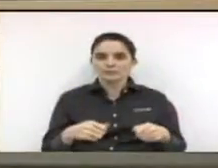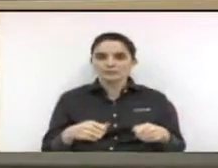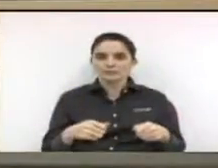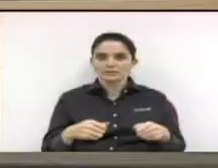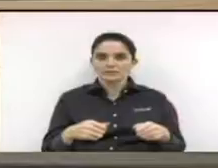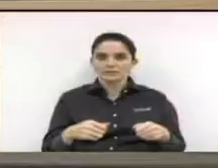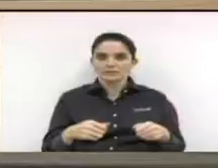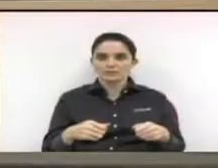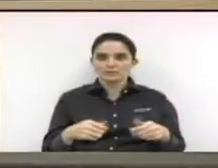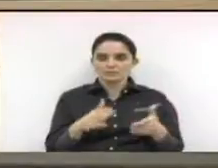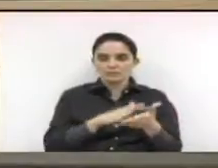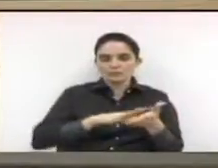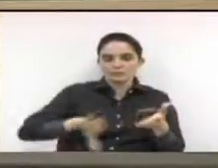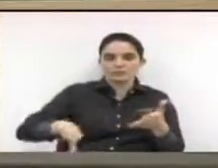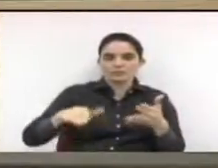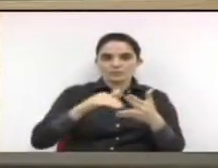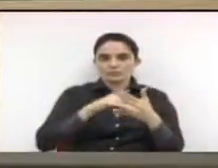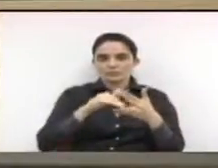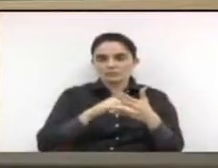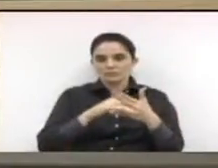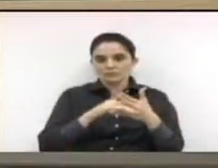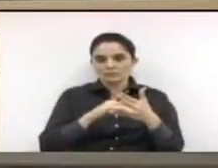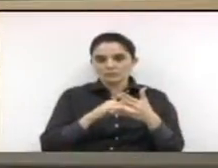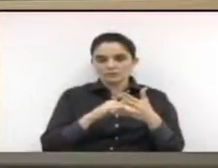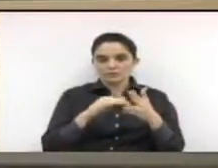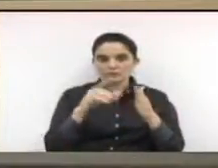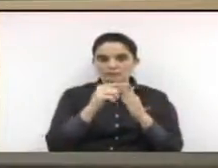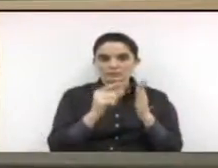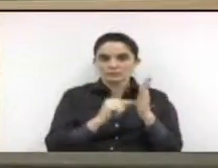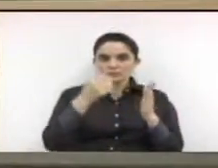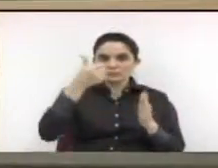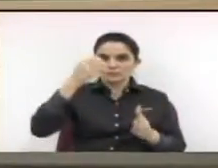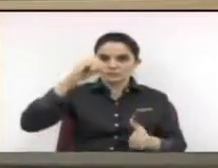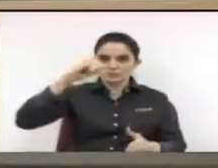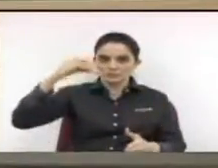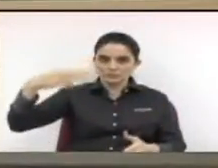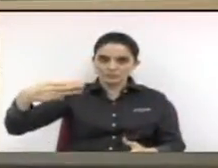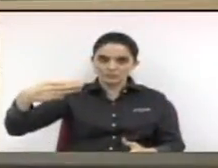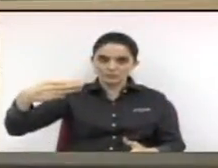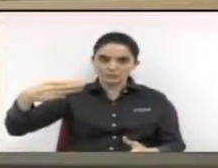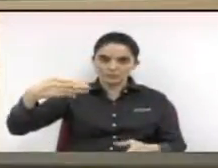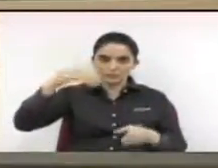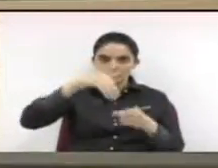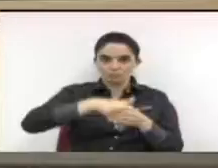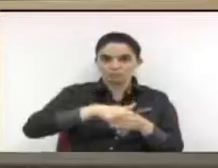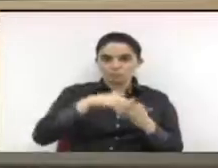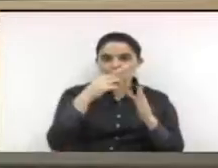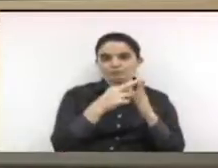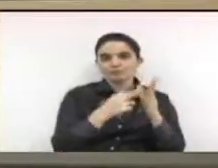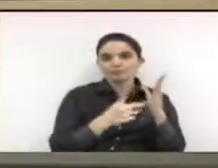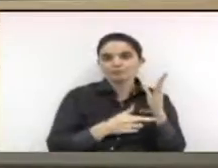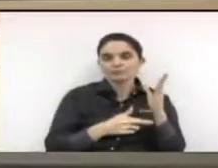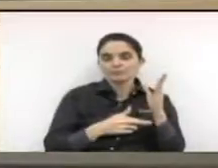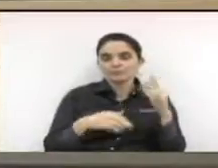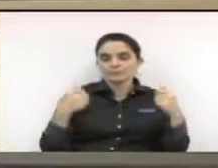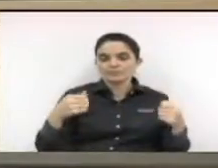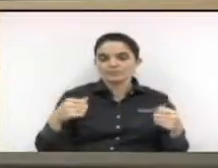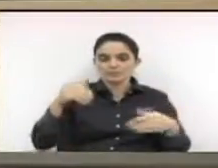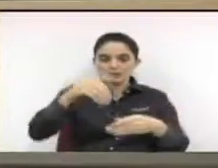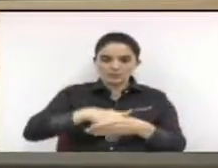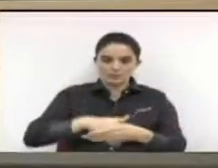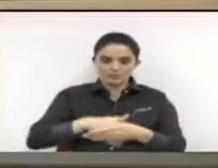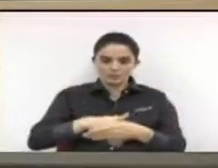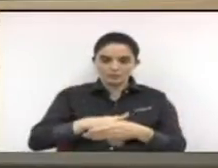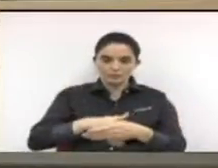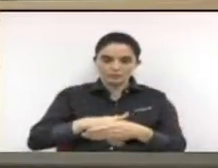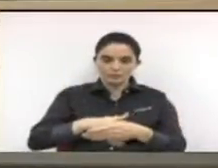encerrado o intervalo regimental de que trata o artigo 193 do regimento interno da Câmara Municipal de Limeira para a votação do projeto